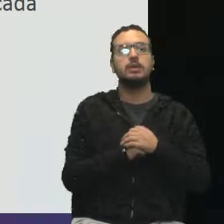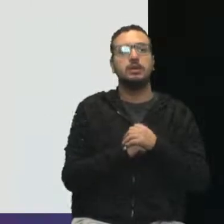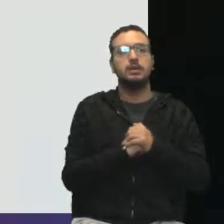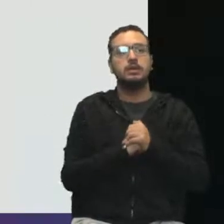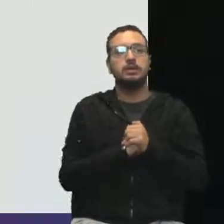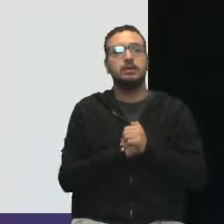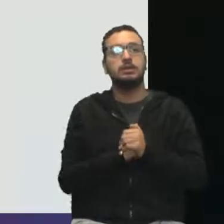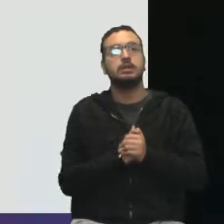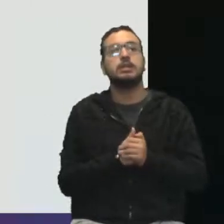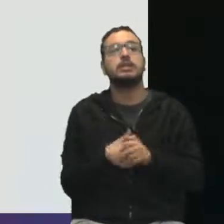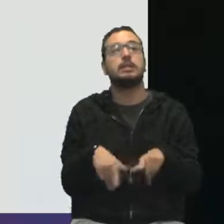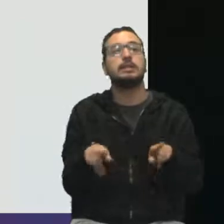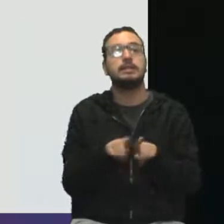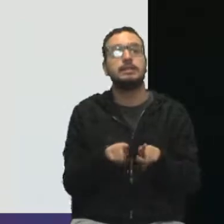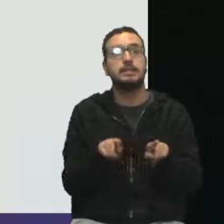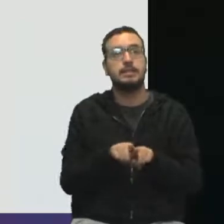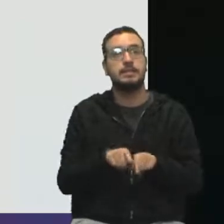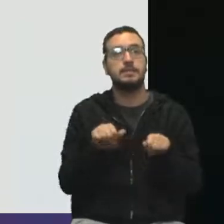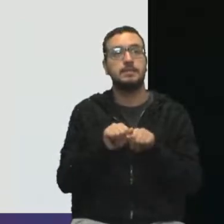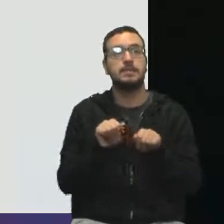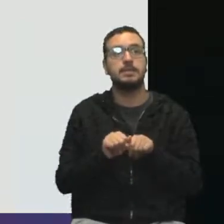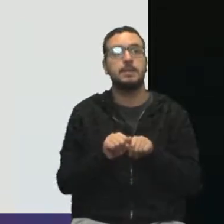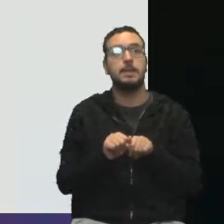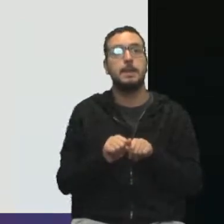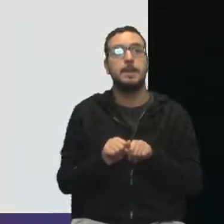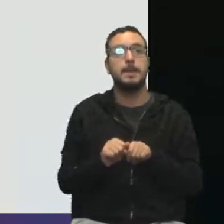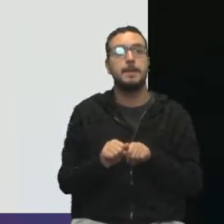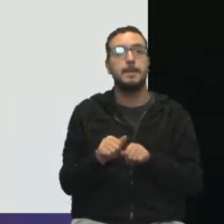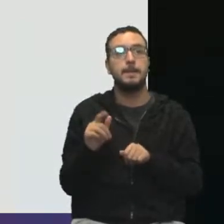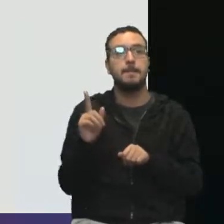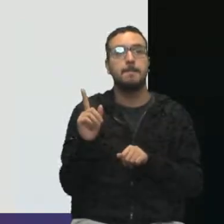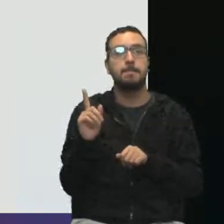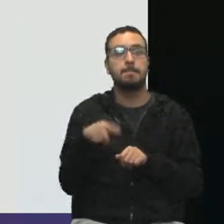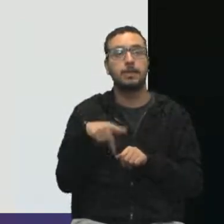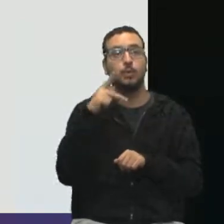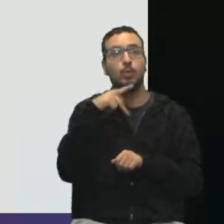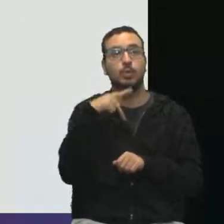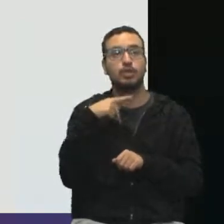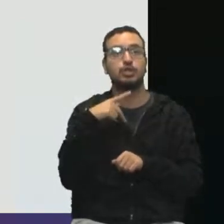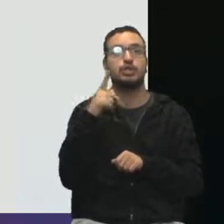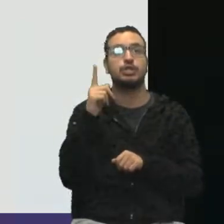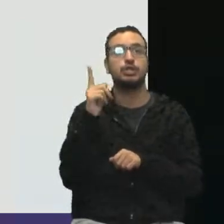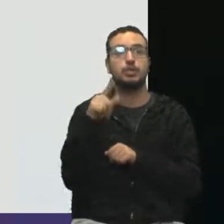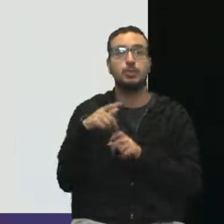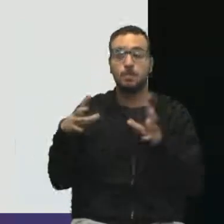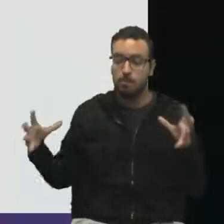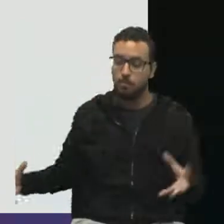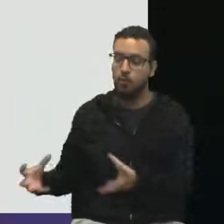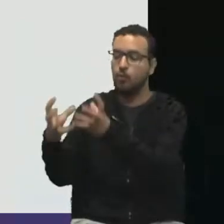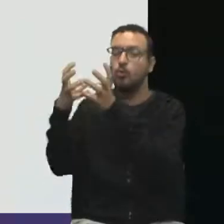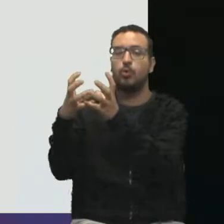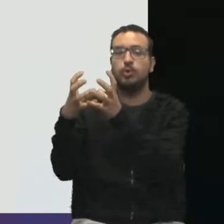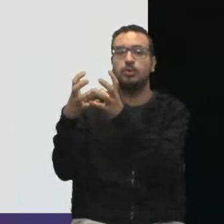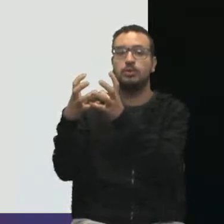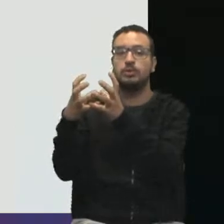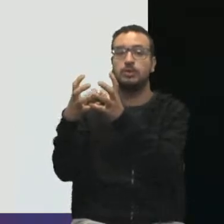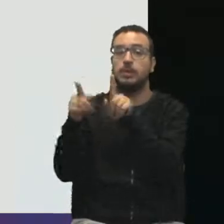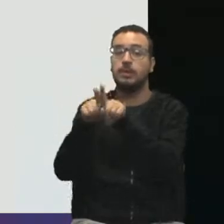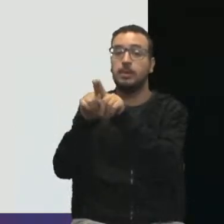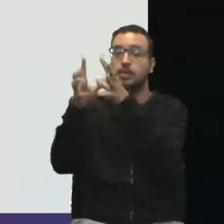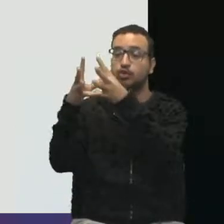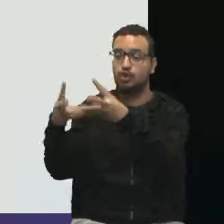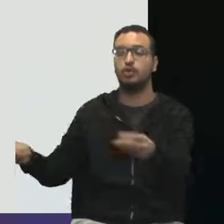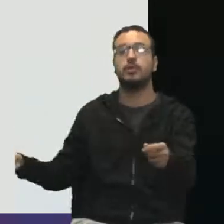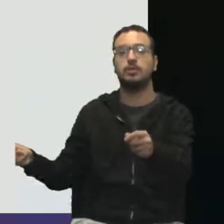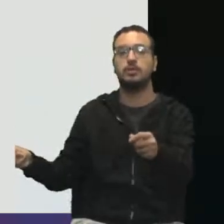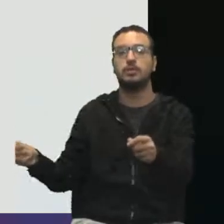E ainda estabelecer as políticas de mobilização e, muito importante, as políticas de desmobilização